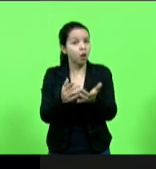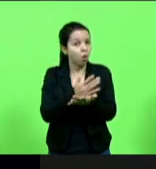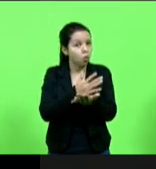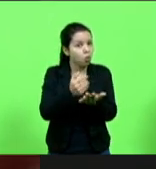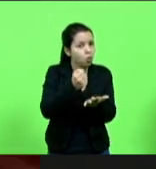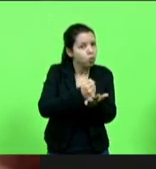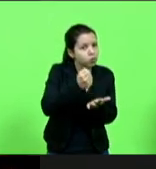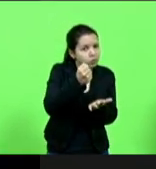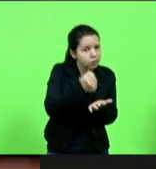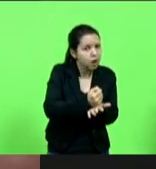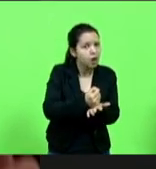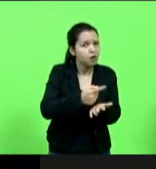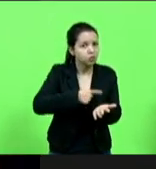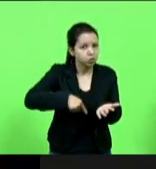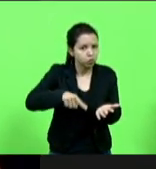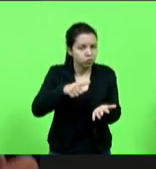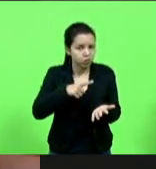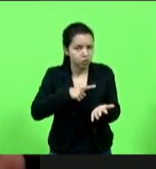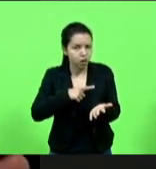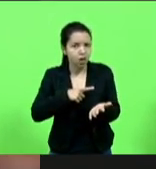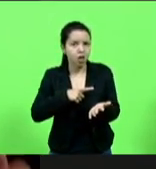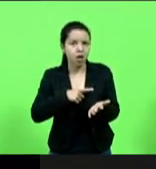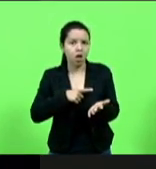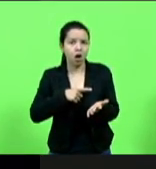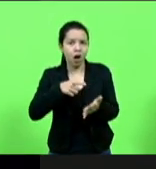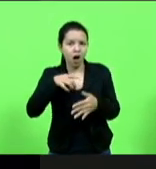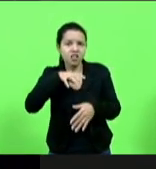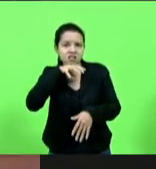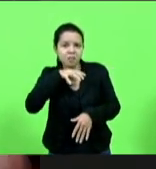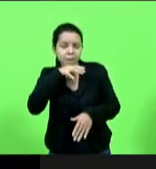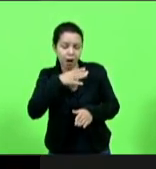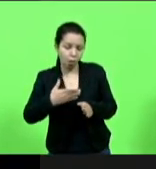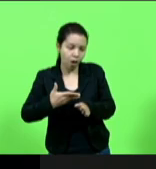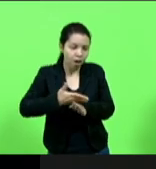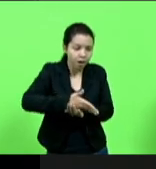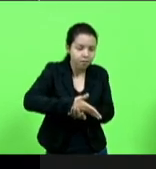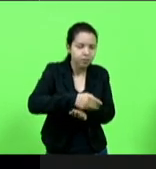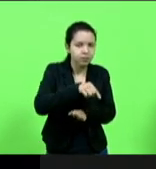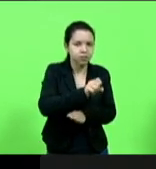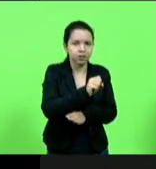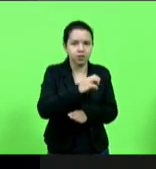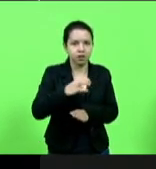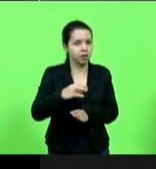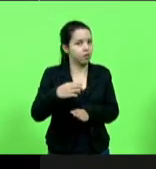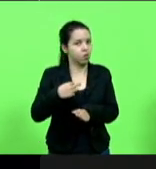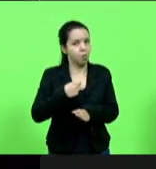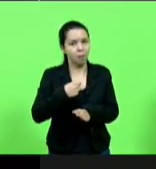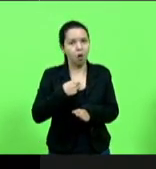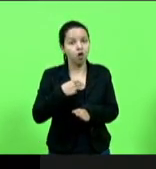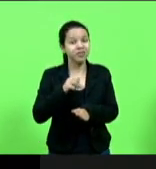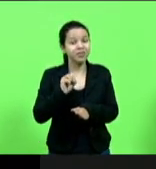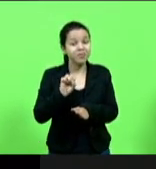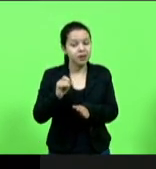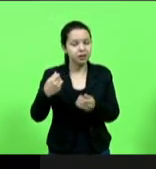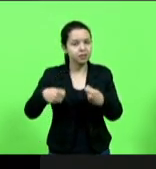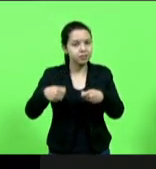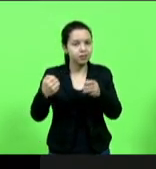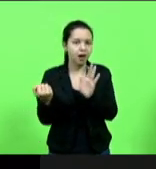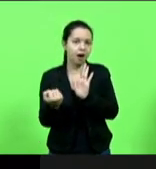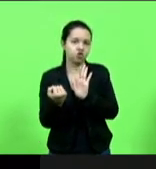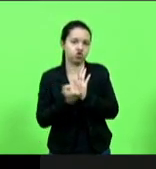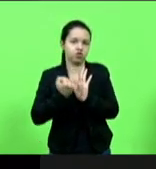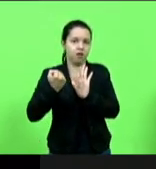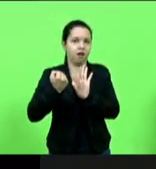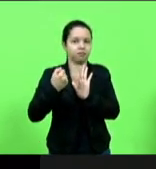entrem animais em Santa Catarina sem que sejam rastreados então é um momento que me